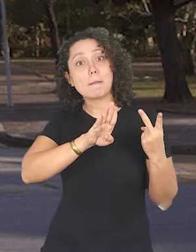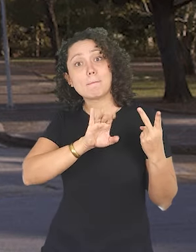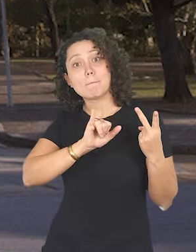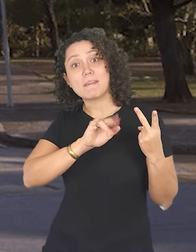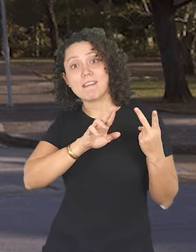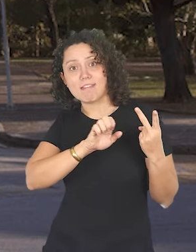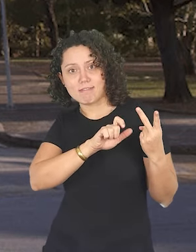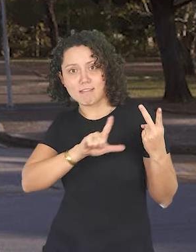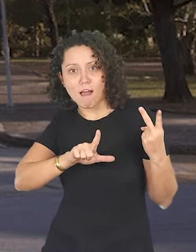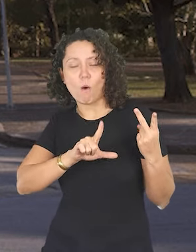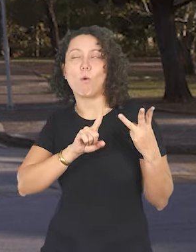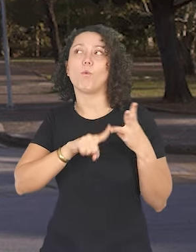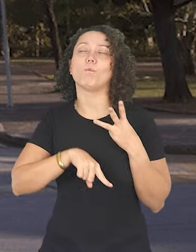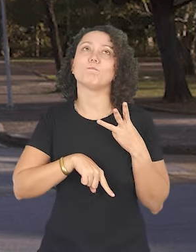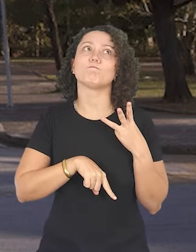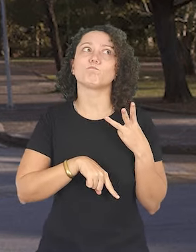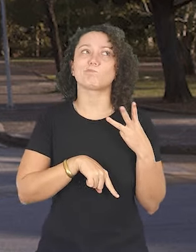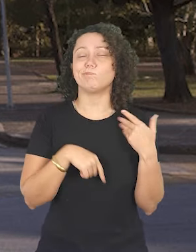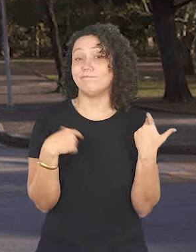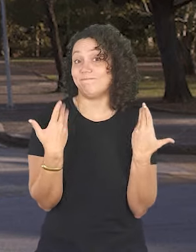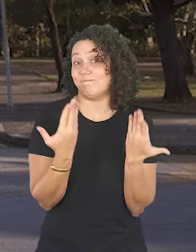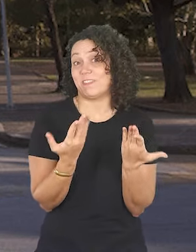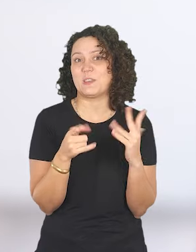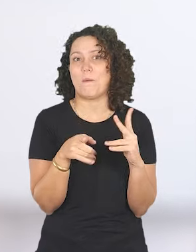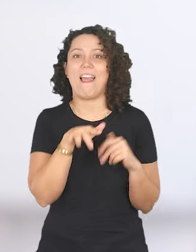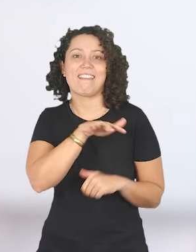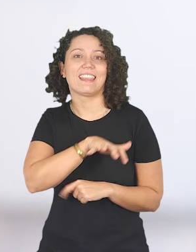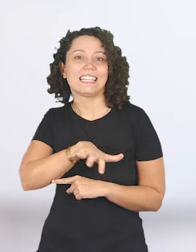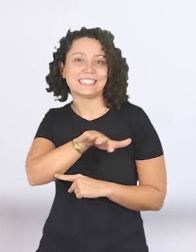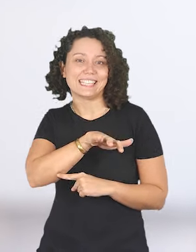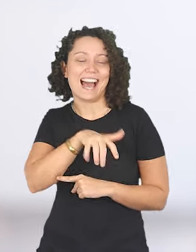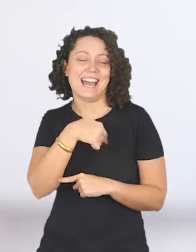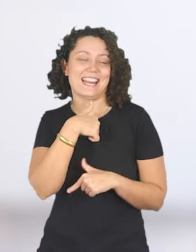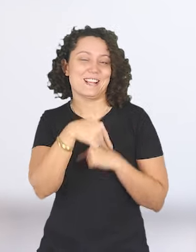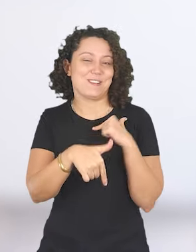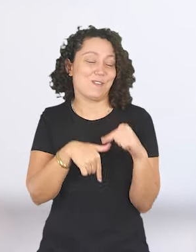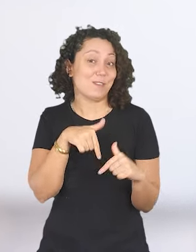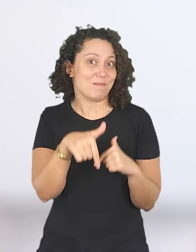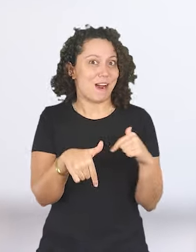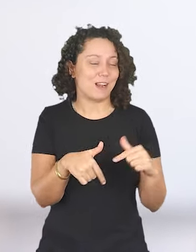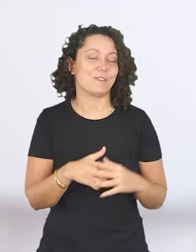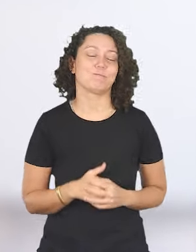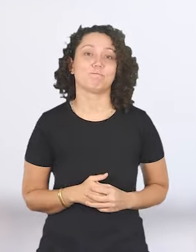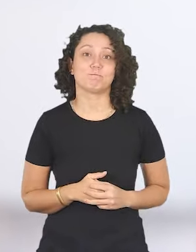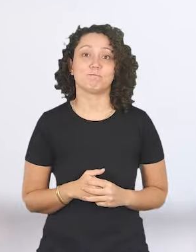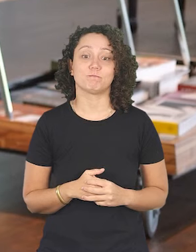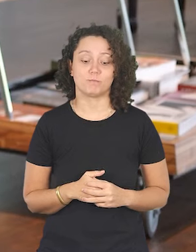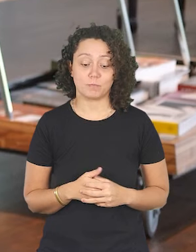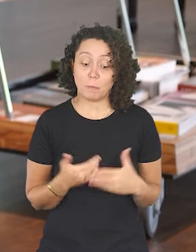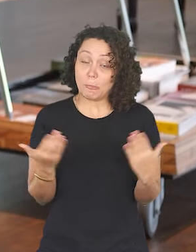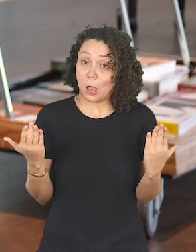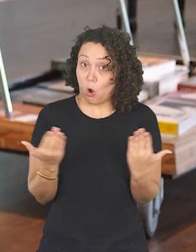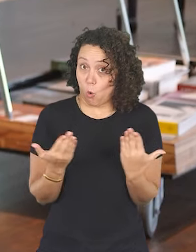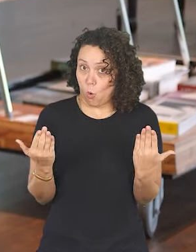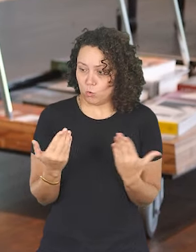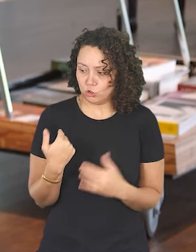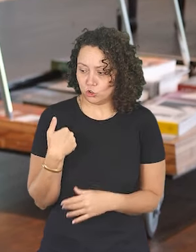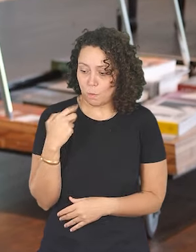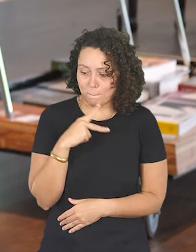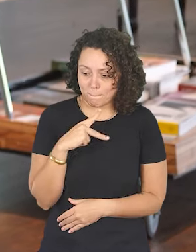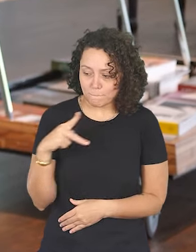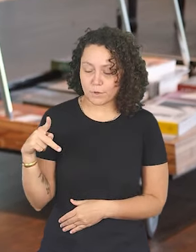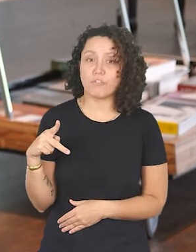bienais de arte, então é nesse campo que eu atuo bastante. Hoje eu também sou